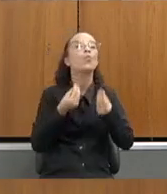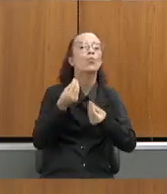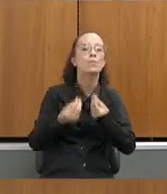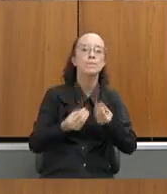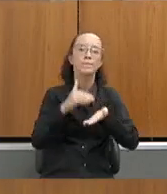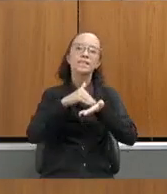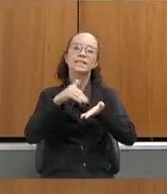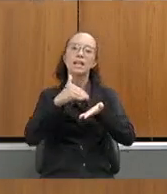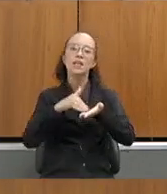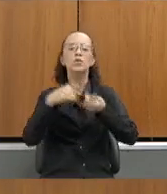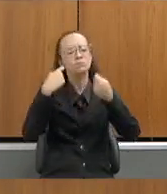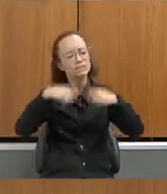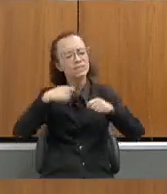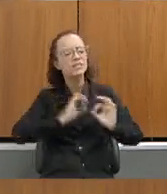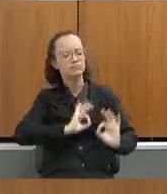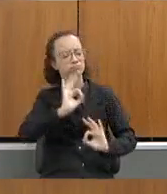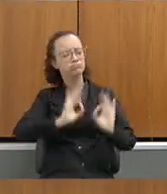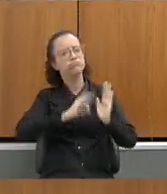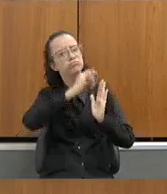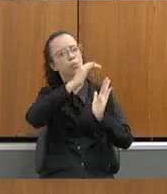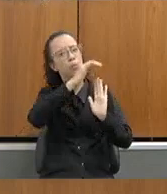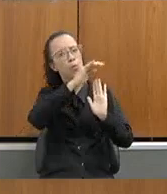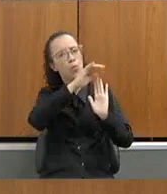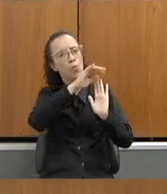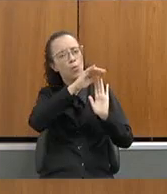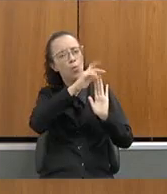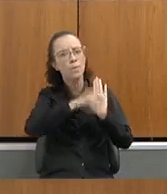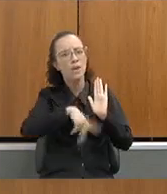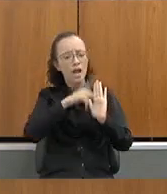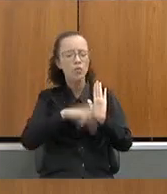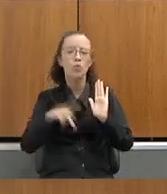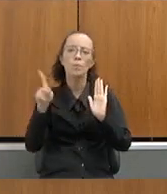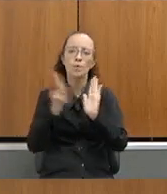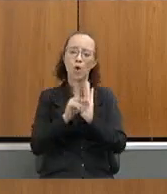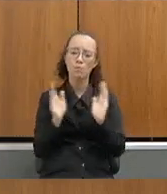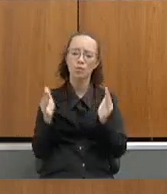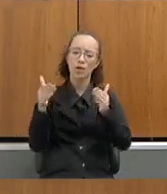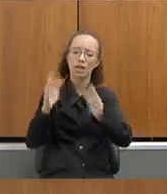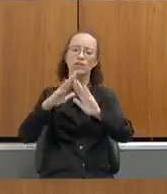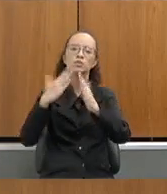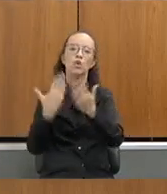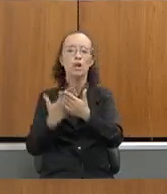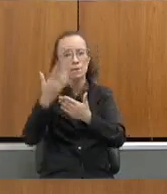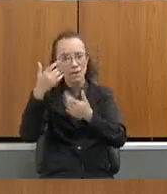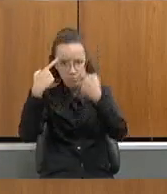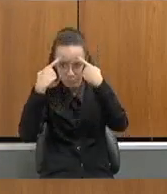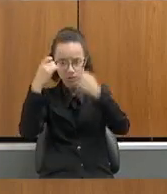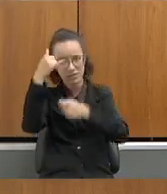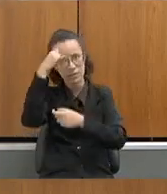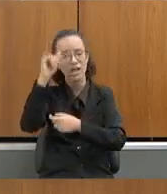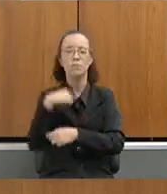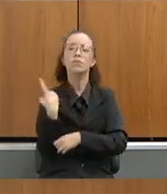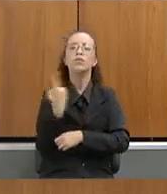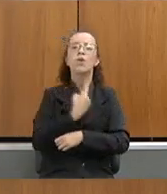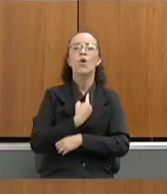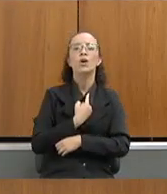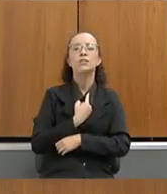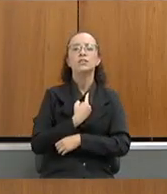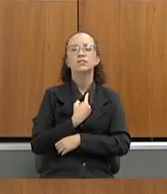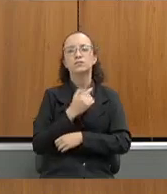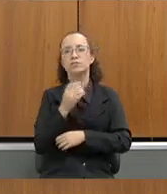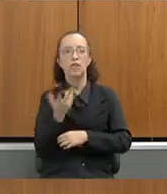a secretaria elabore um plano de enfrentamento à violência no ambiente escolar, para que nós tenhamos sempre condições de não